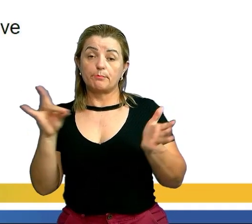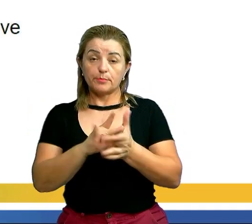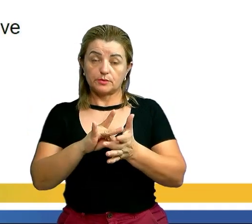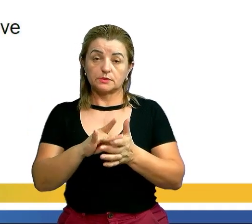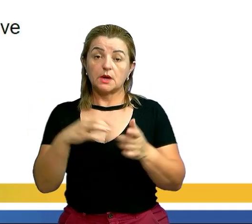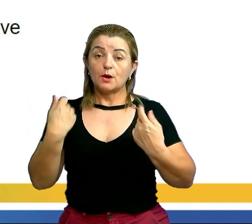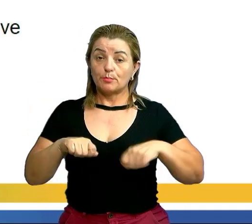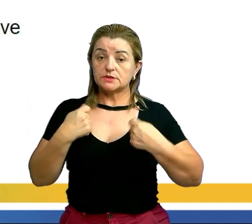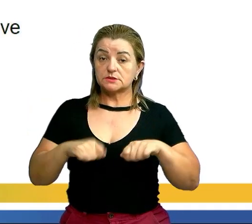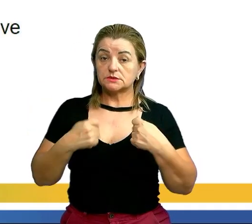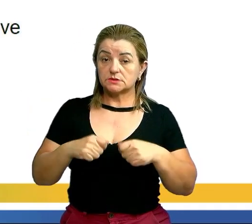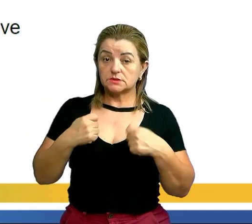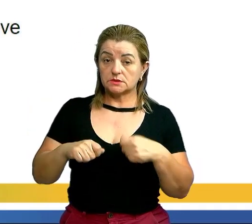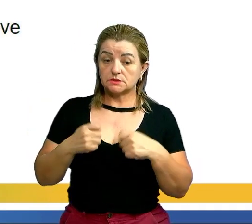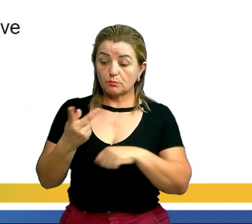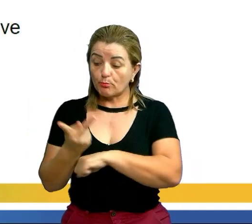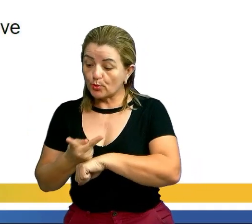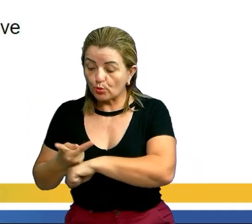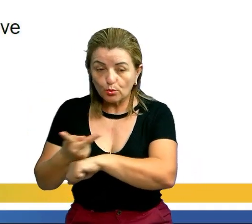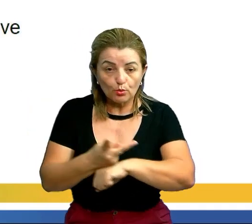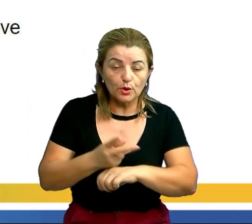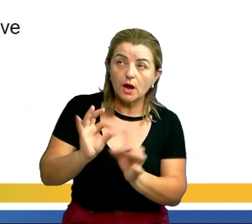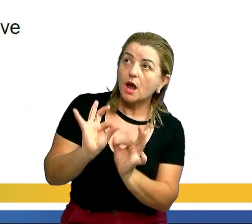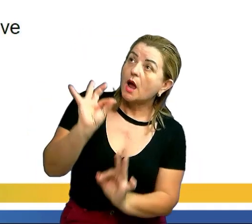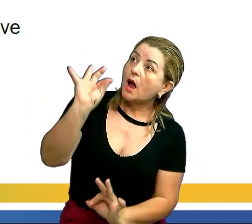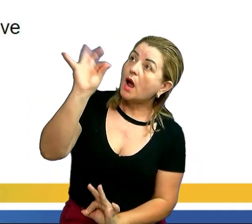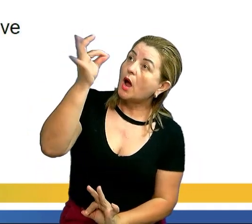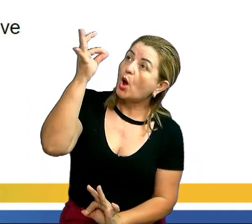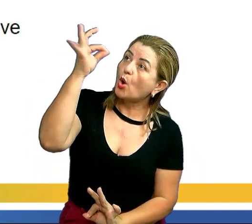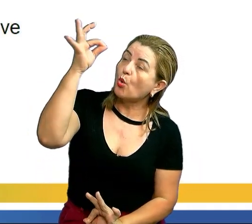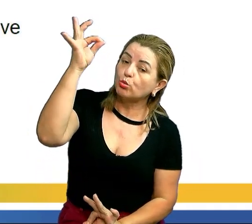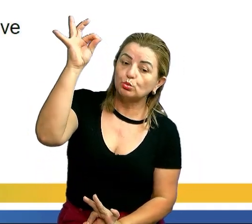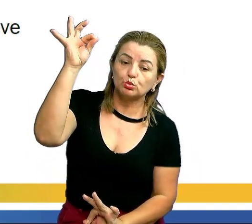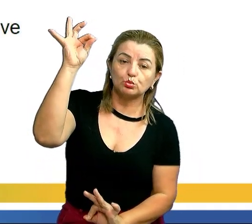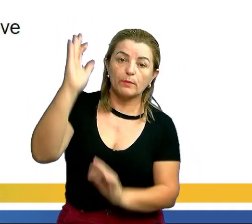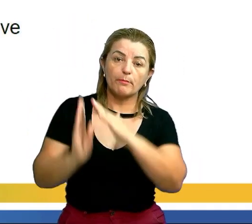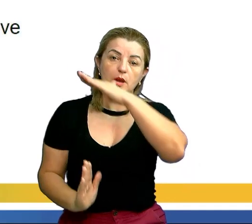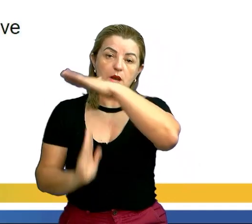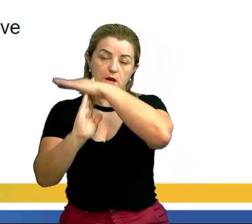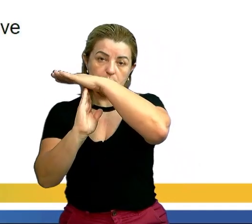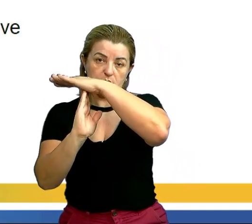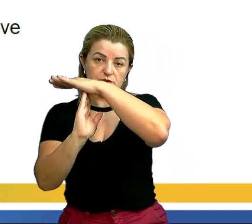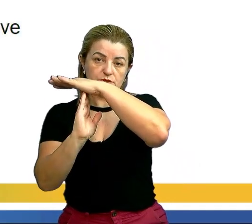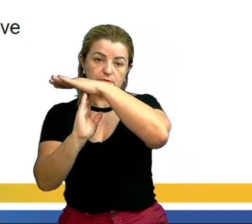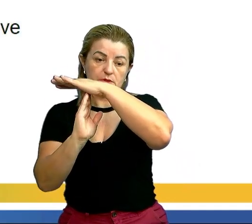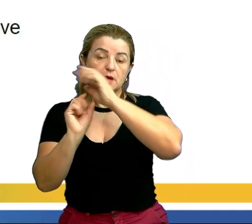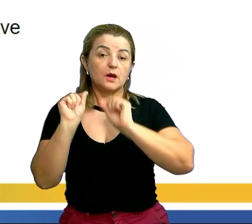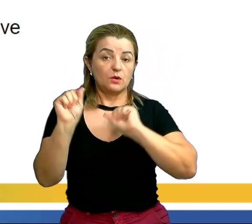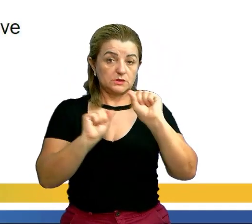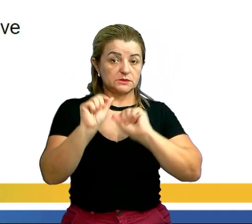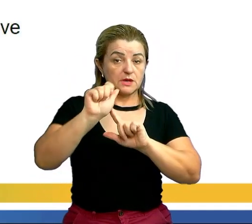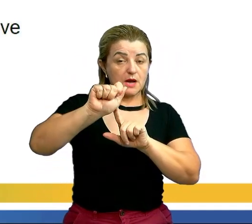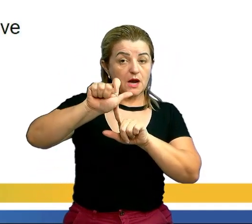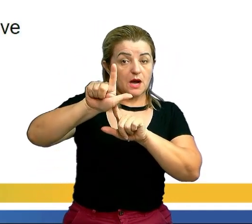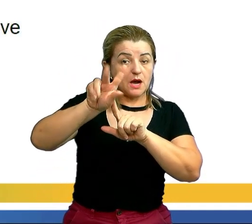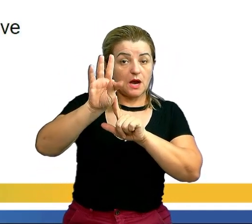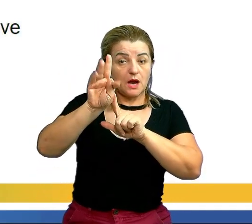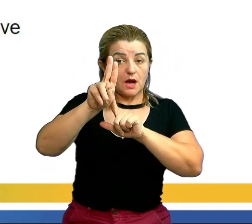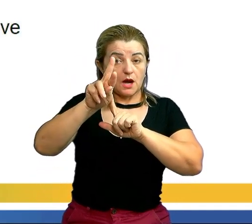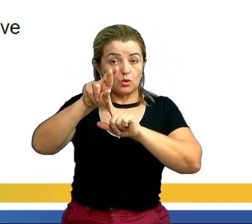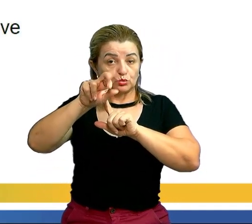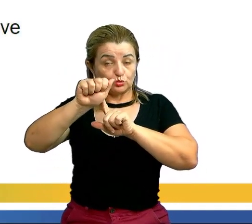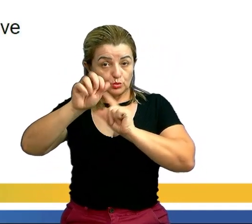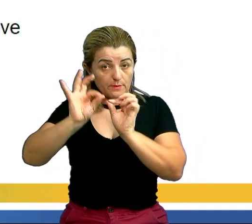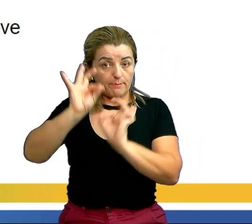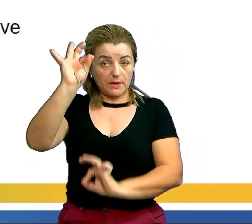eu preciso achar a altura máxima. Memoriza aqui uma coisa. Quando falar em altura máxima, eu vou achar o Y